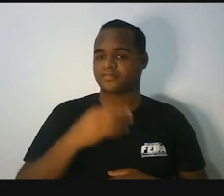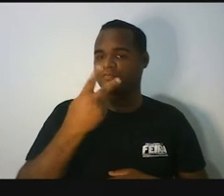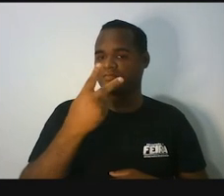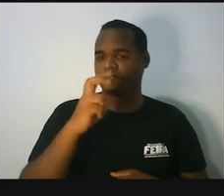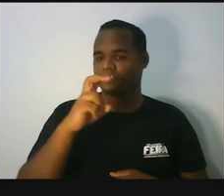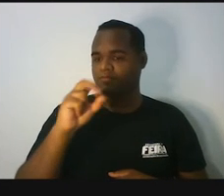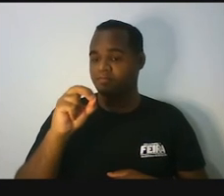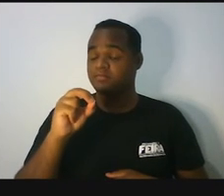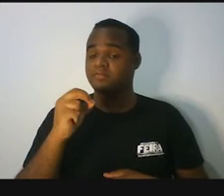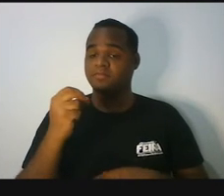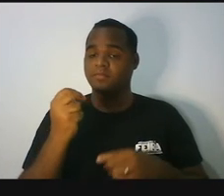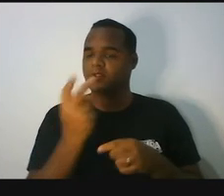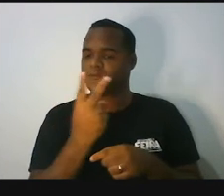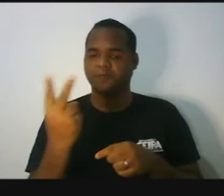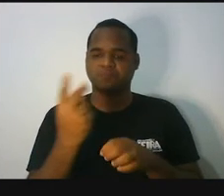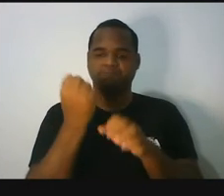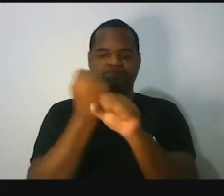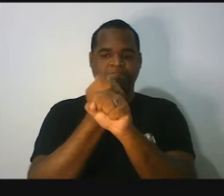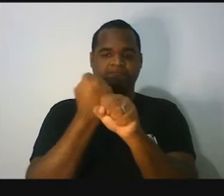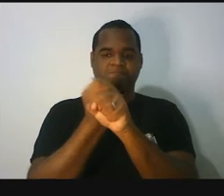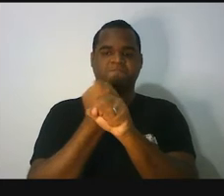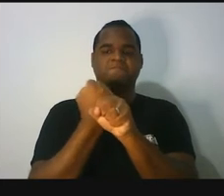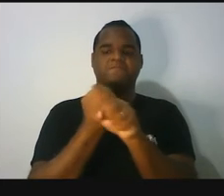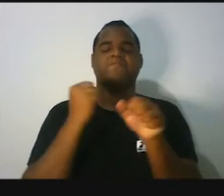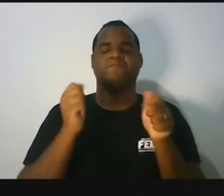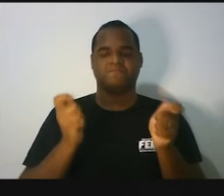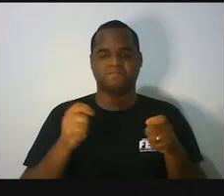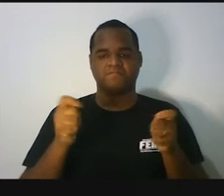construções. As duas. Certo?